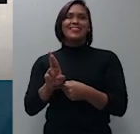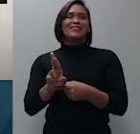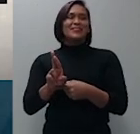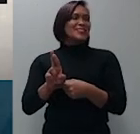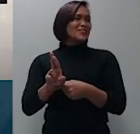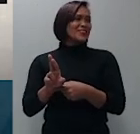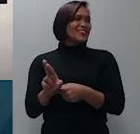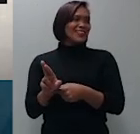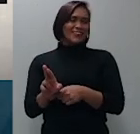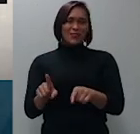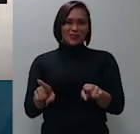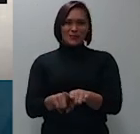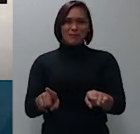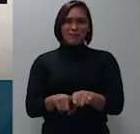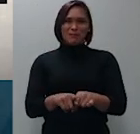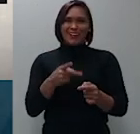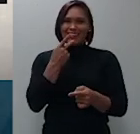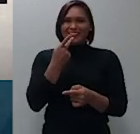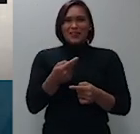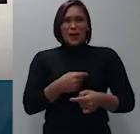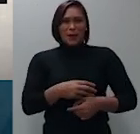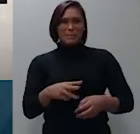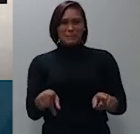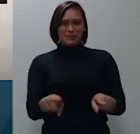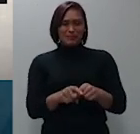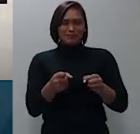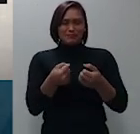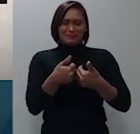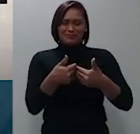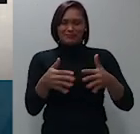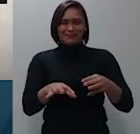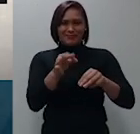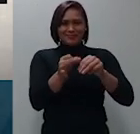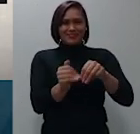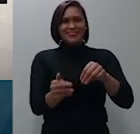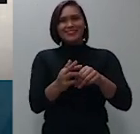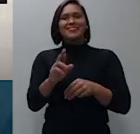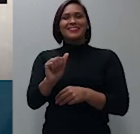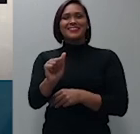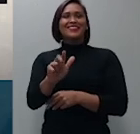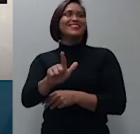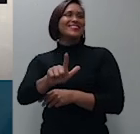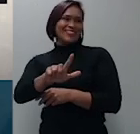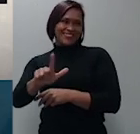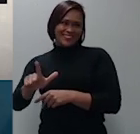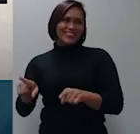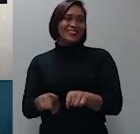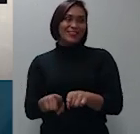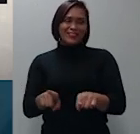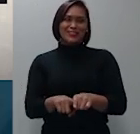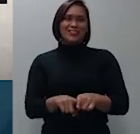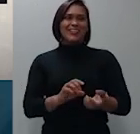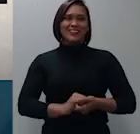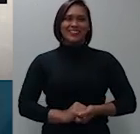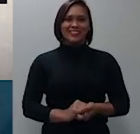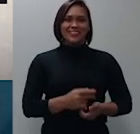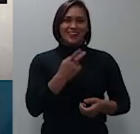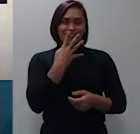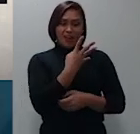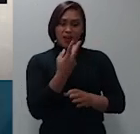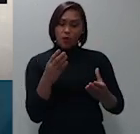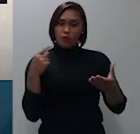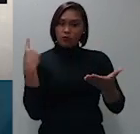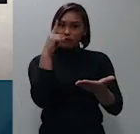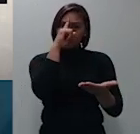da divergência inaugurada pelo ministro Raul diante do empate a quarta turma determinou a remessa dos autos ao